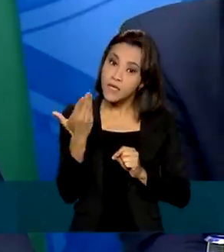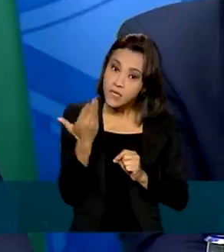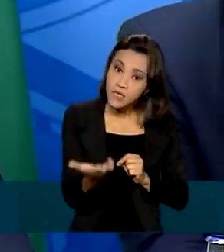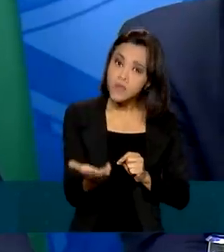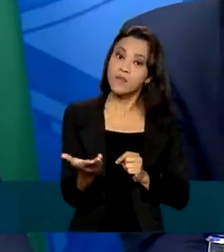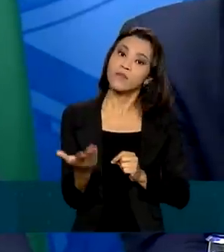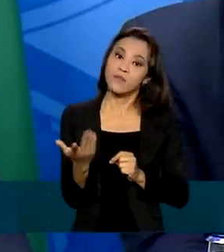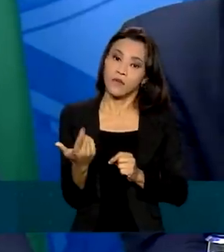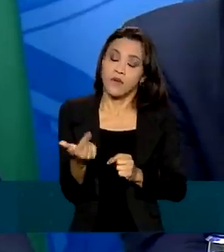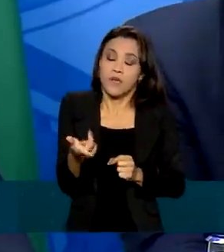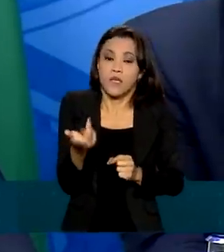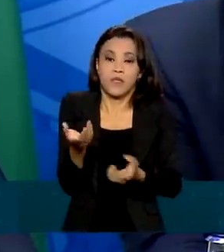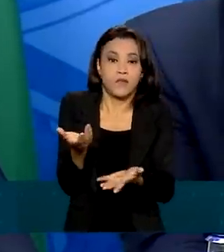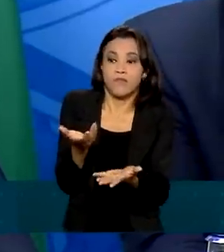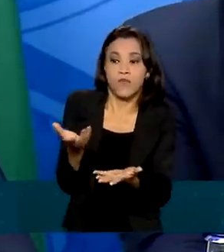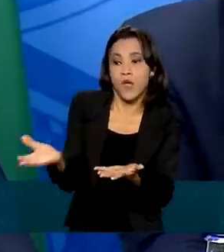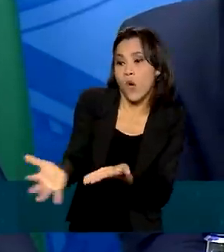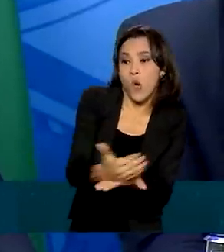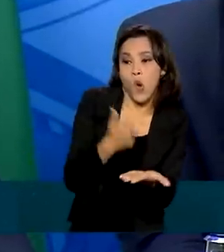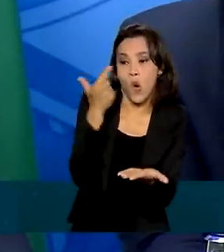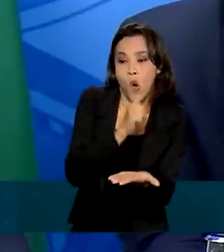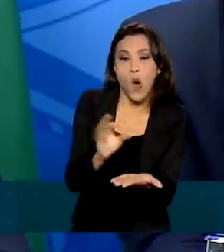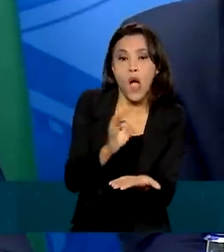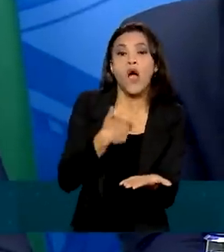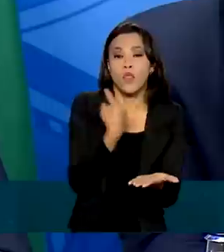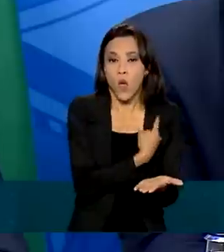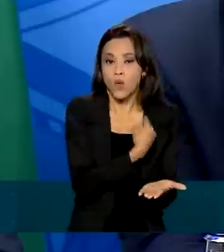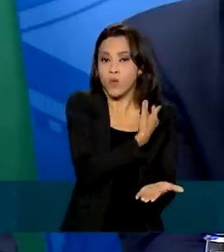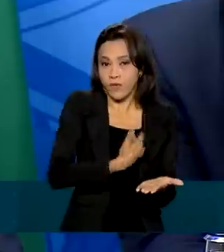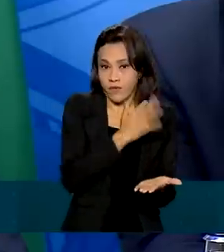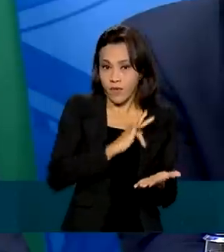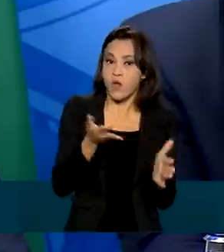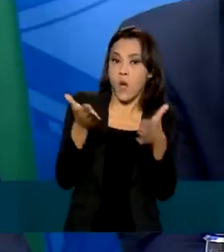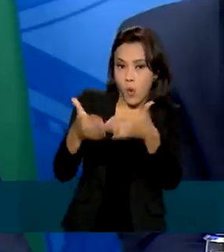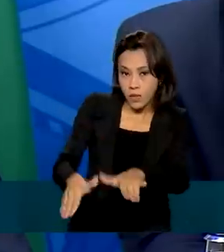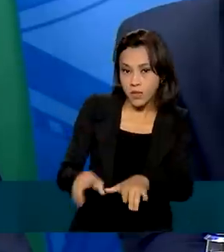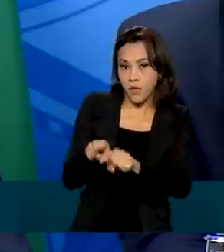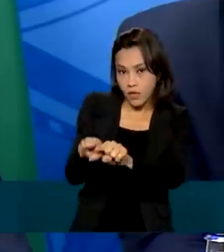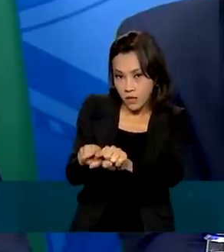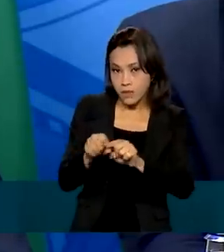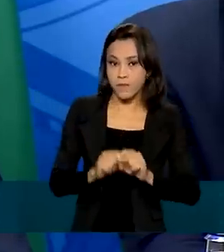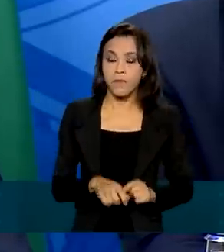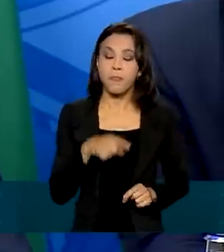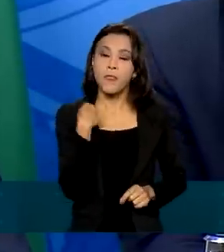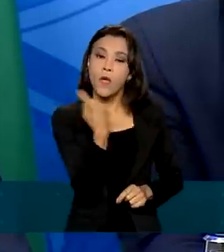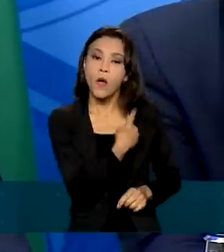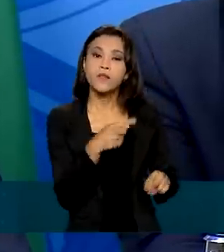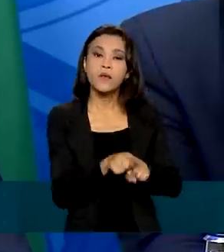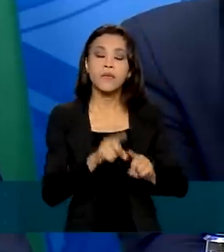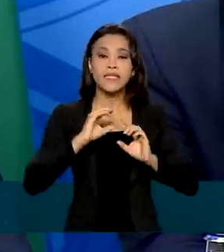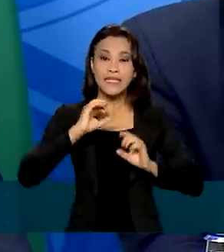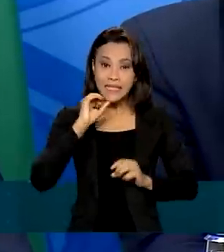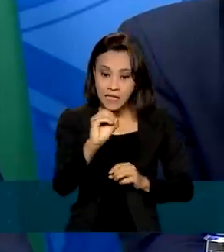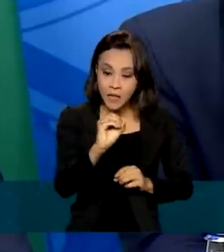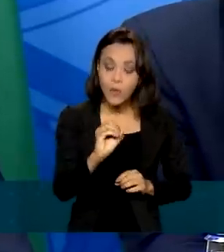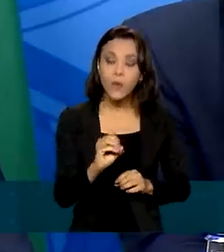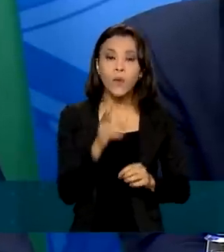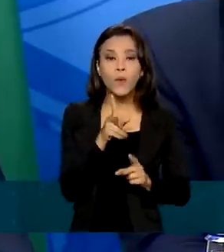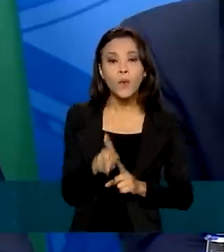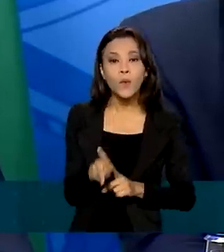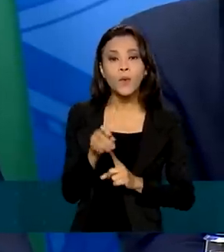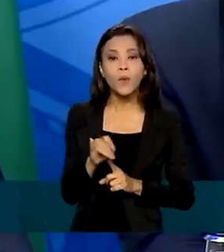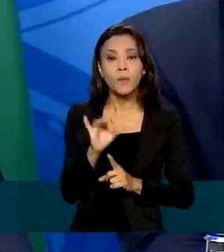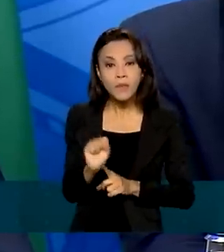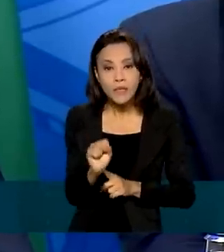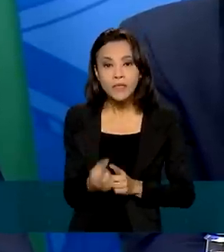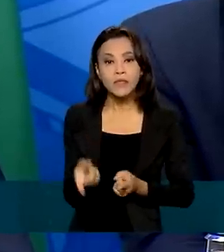arrecadar. Também o gás de cozinha. Nós zeramos o imposto federal pisco-fins desde o ano